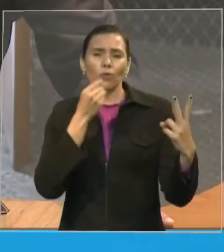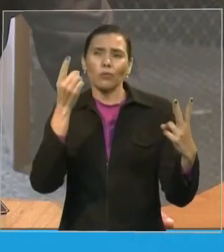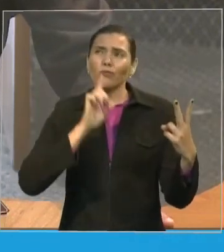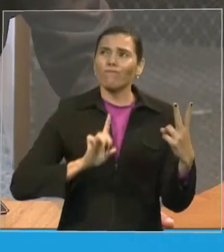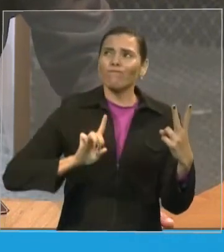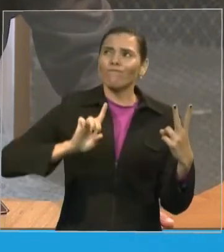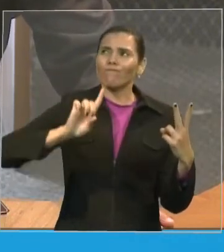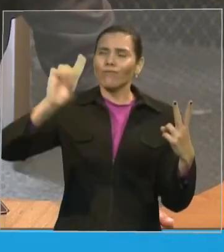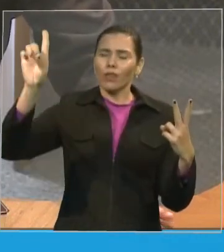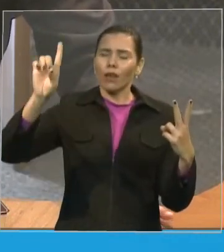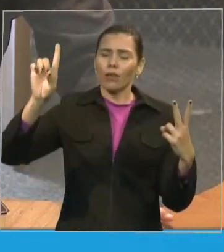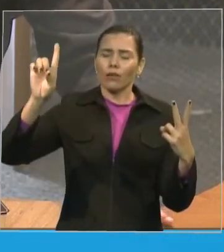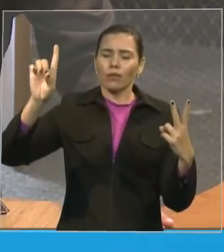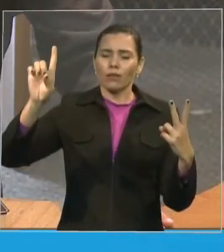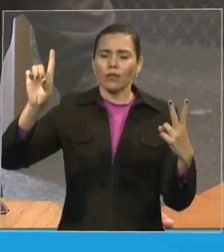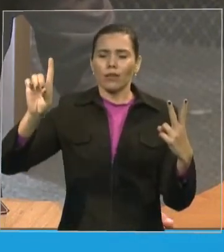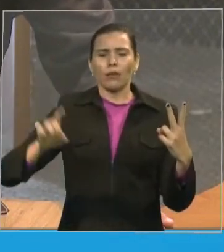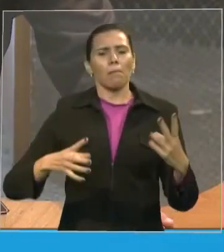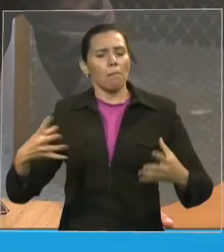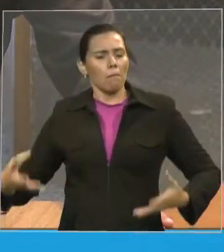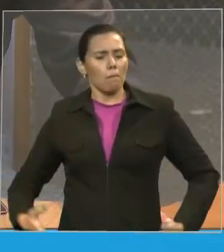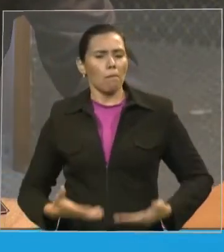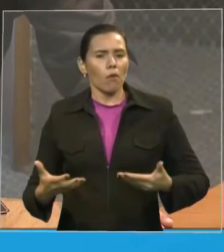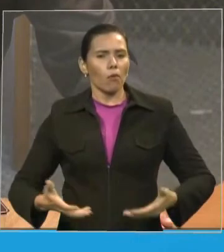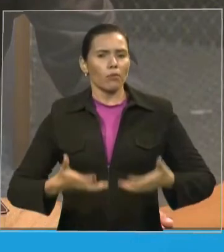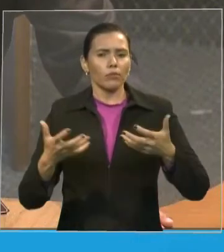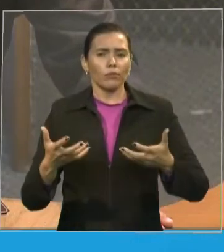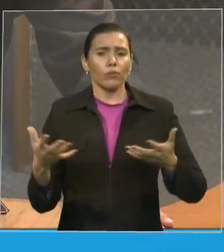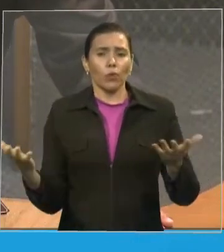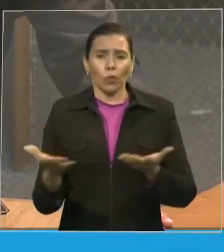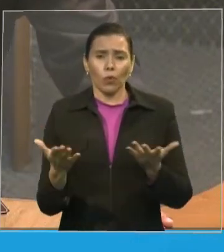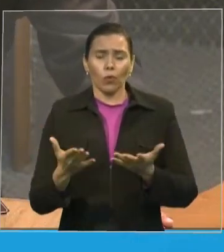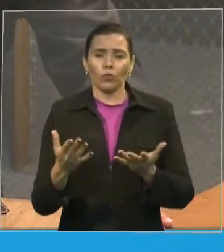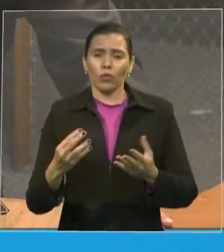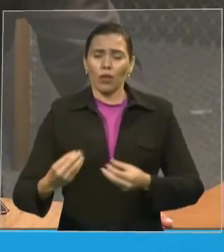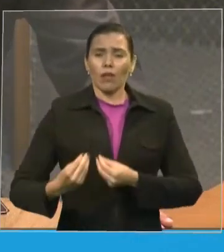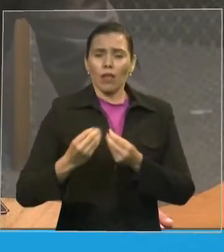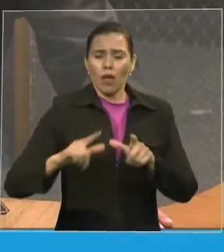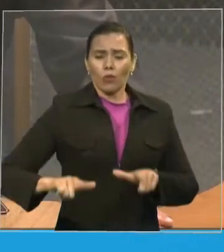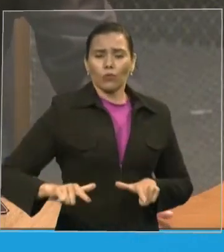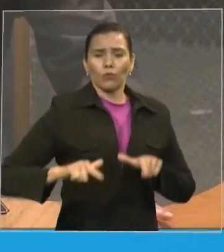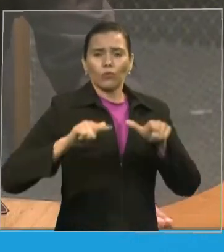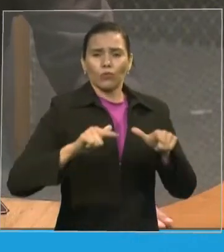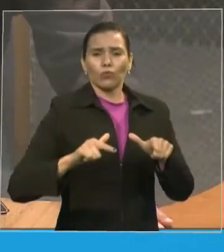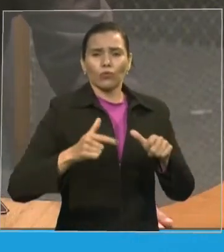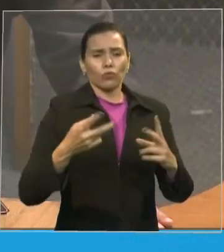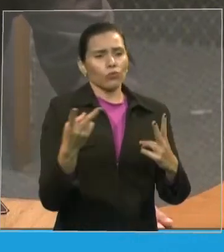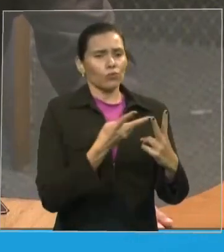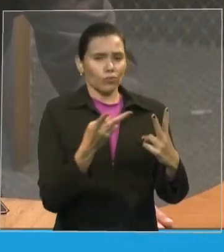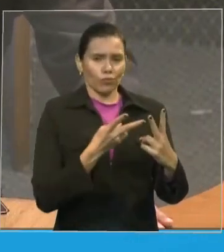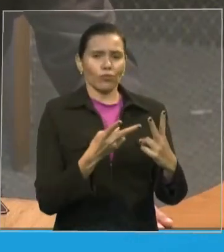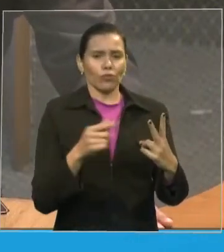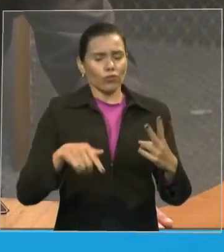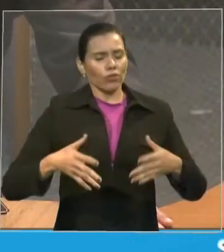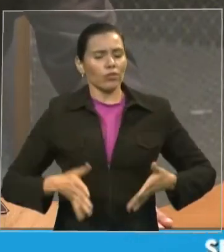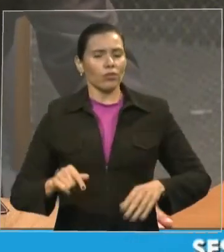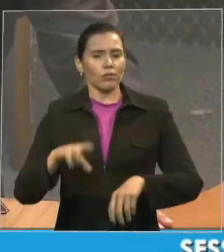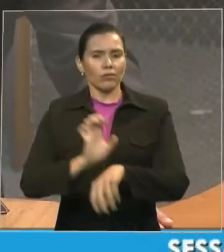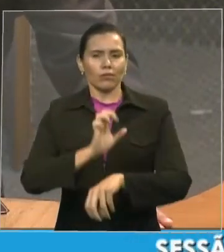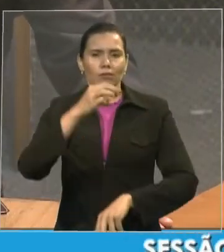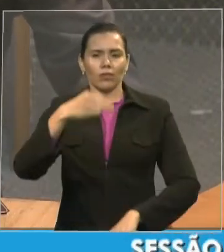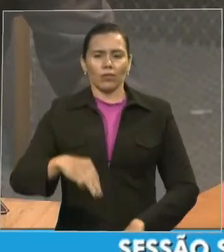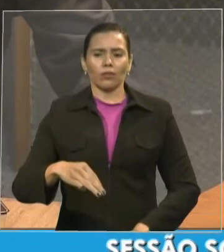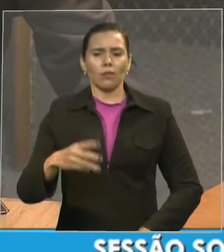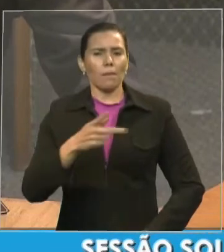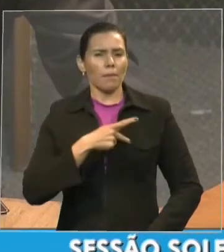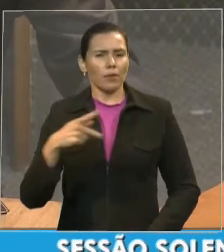homenageados recebendo títulos de cidadão maranhense pastor pastor Samuel